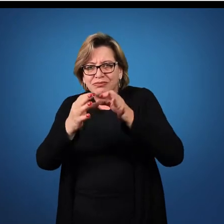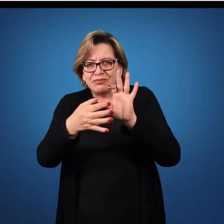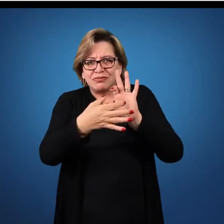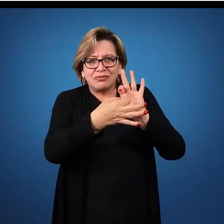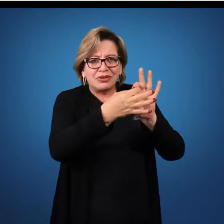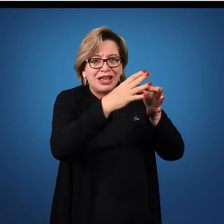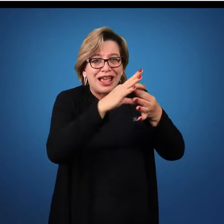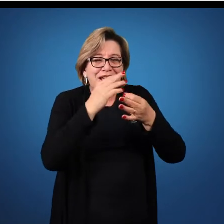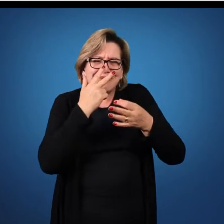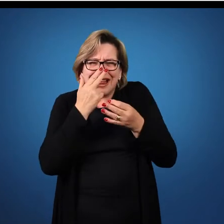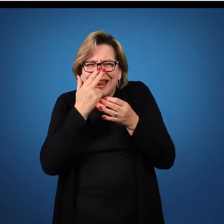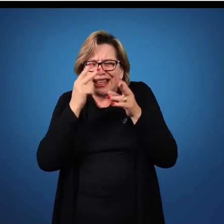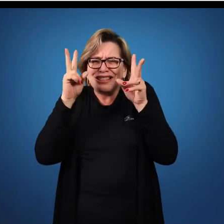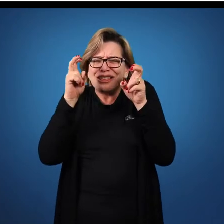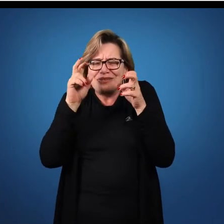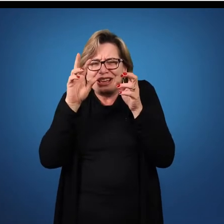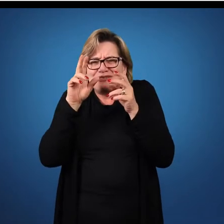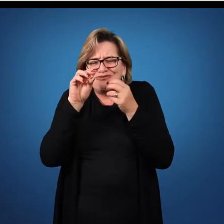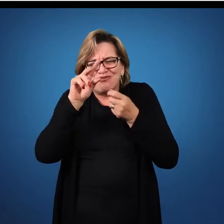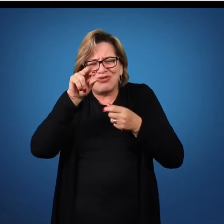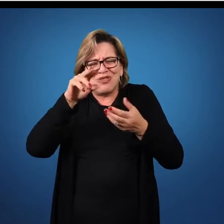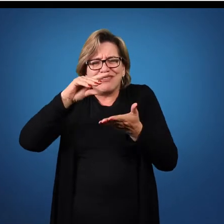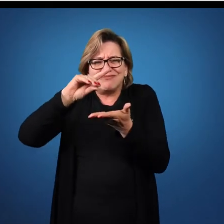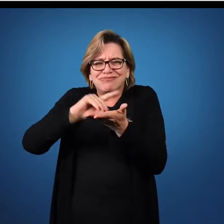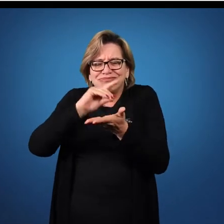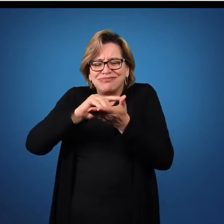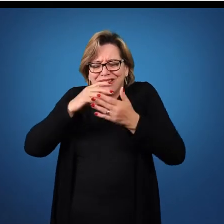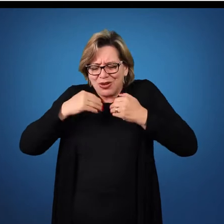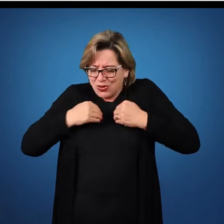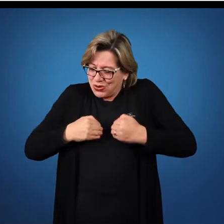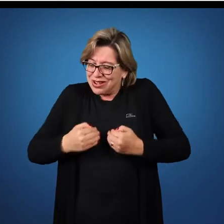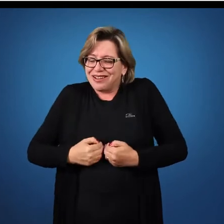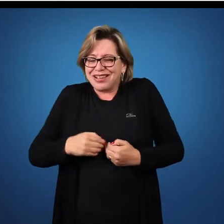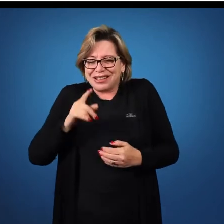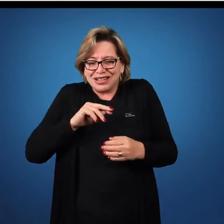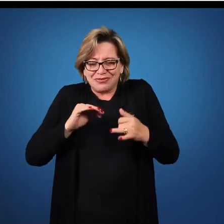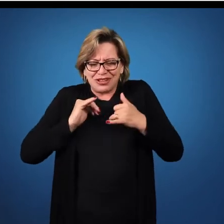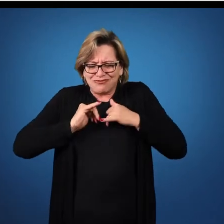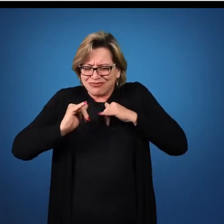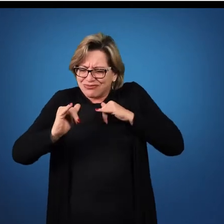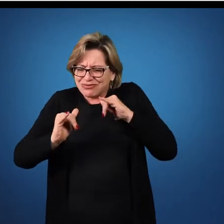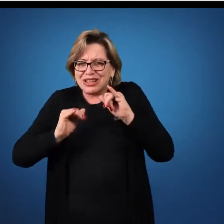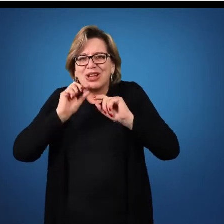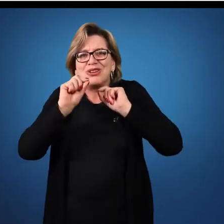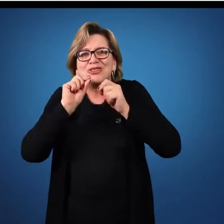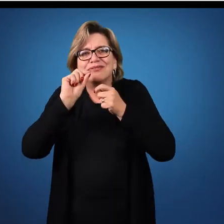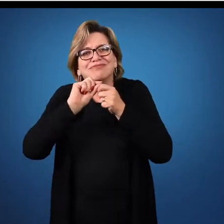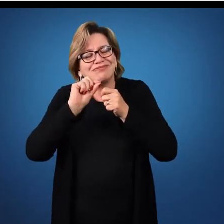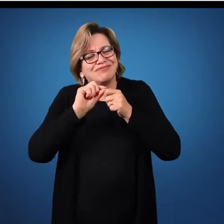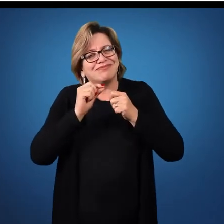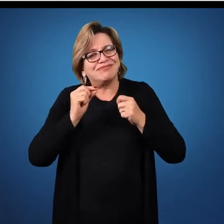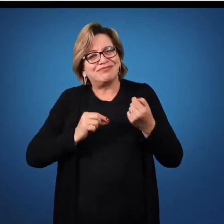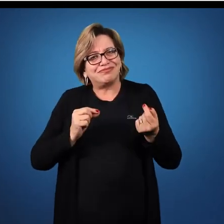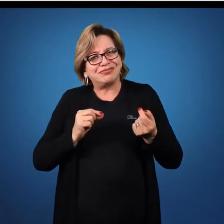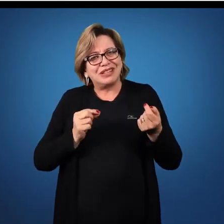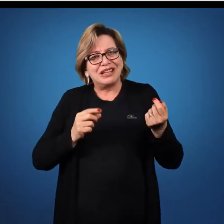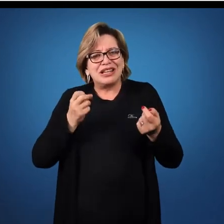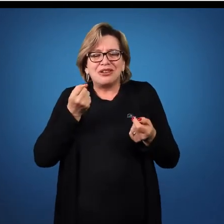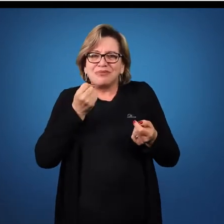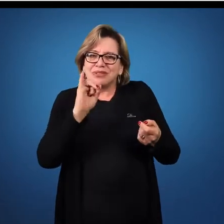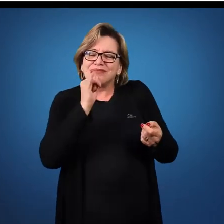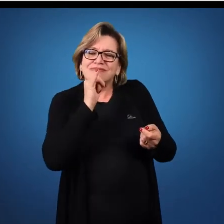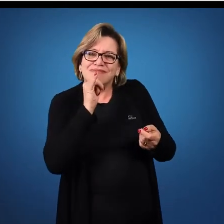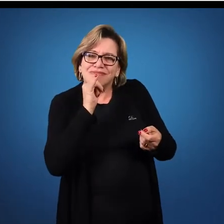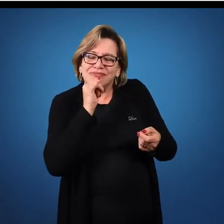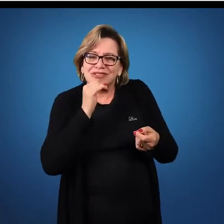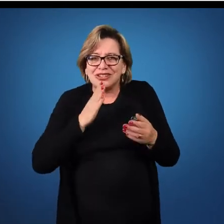corpo. Esse dicionário vai contando para nós o que nós fazemos em determinadas situações. Então, quando nós